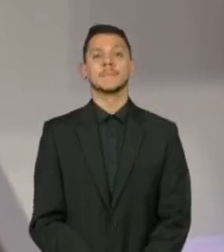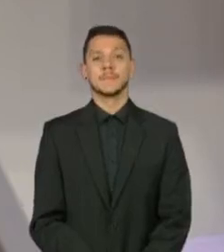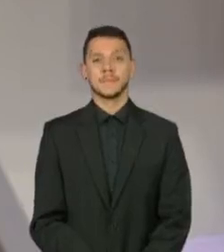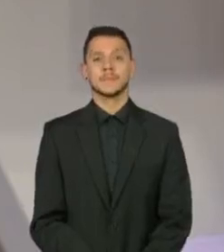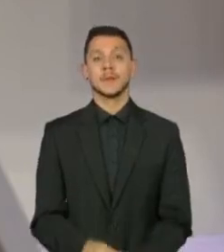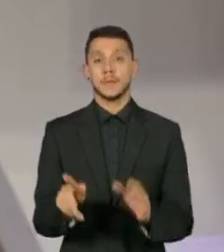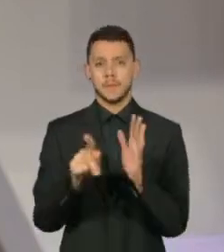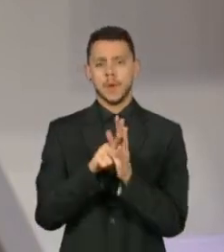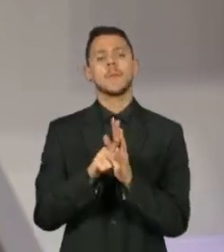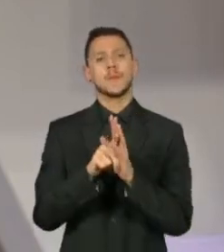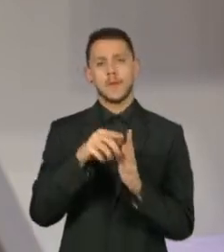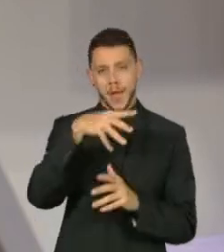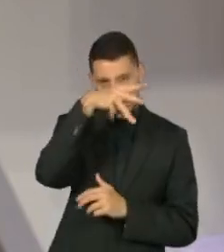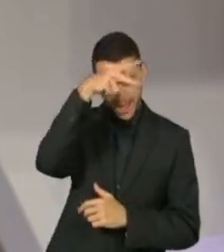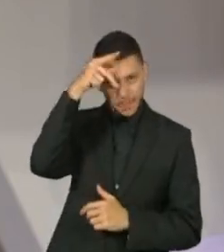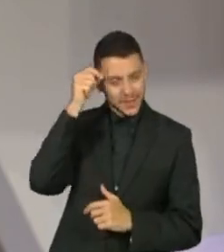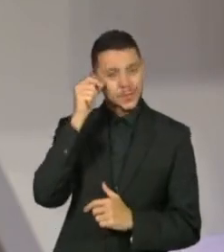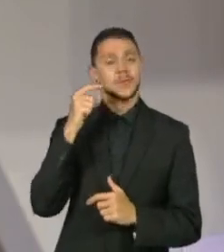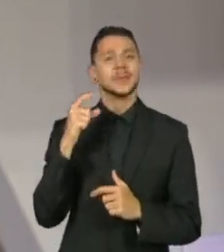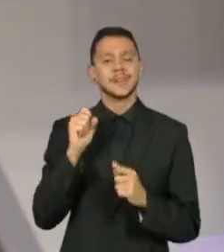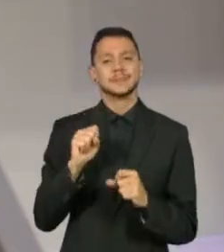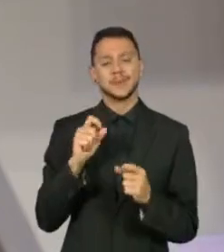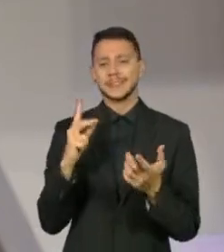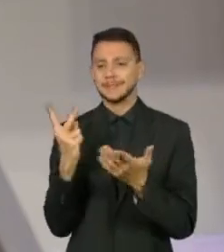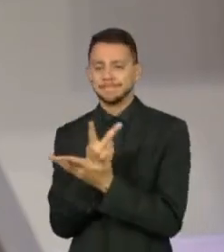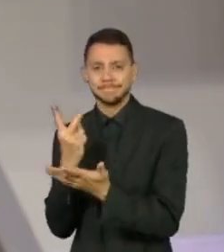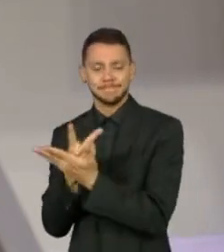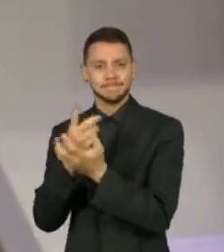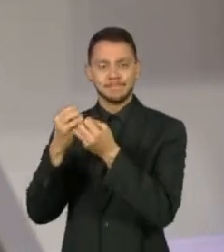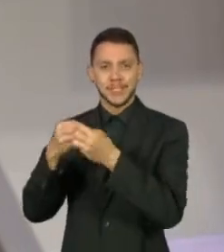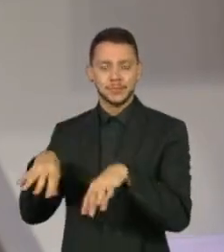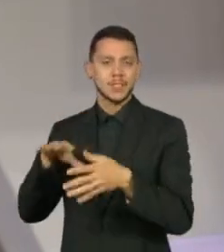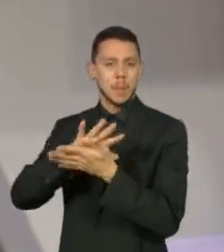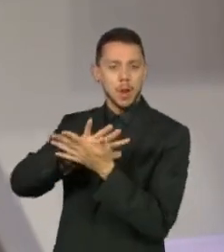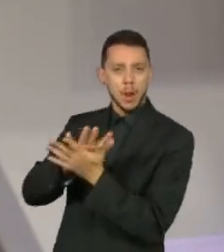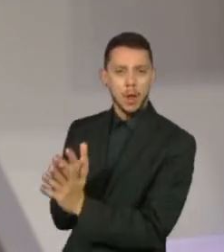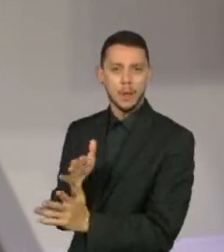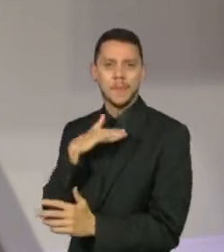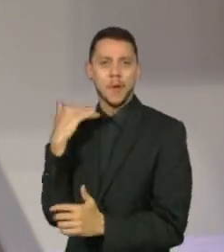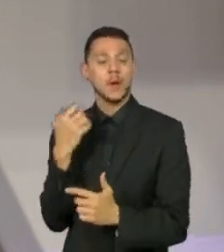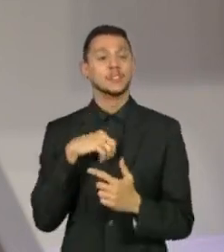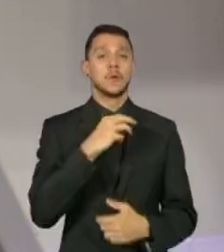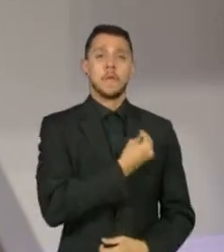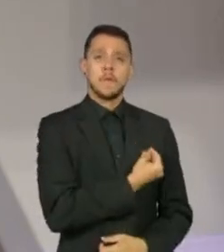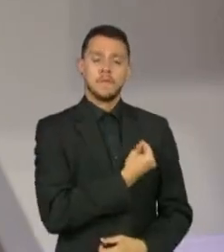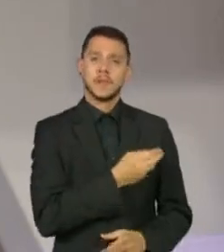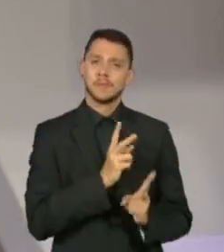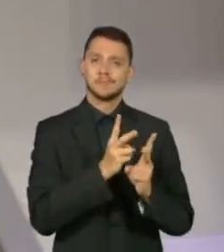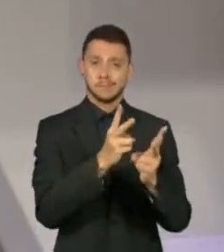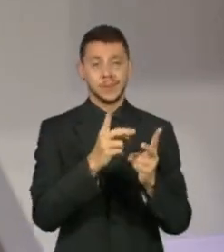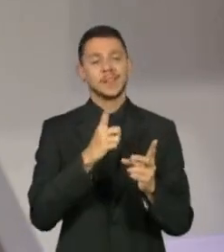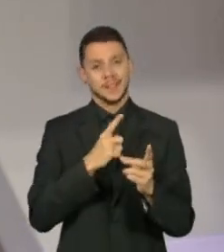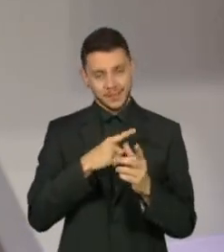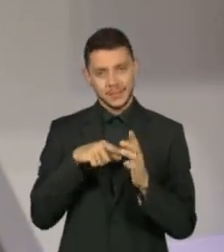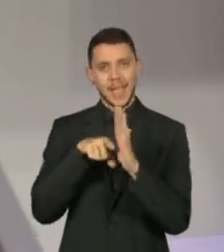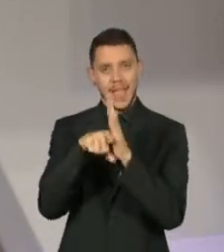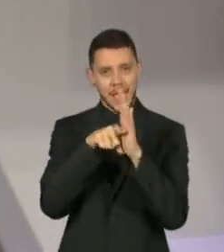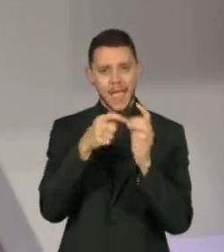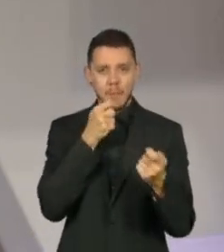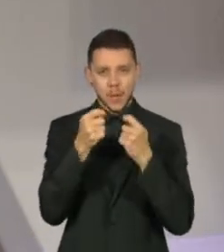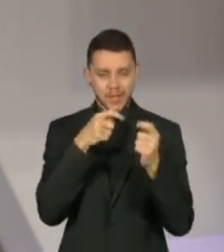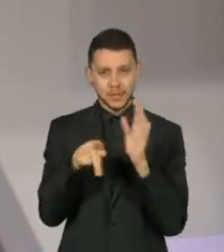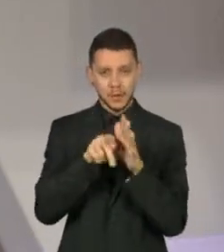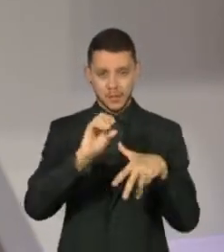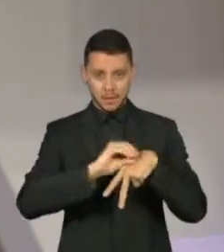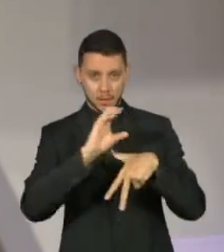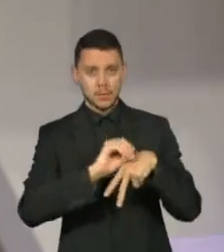A Amazônia entre a vida e a morte. Numa série especial, a equipe da TV Cultura mostra a degradação da região onde mais cresce o